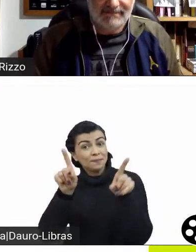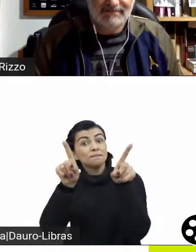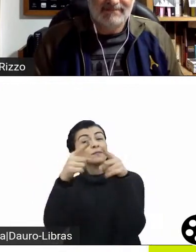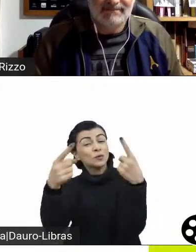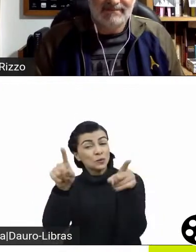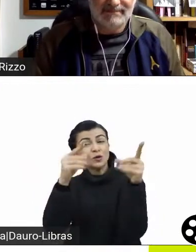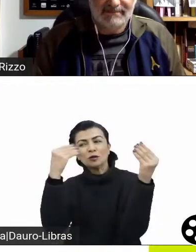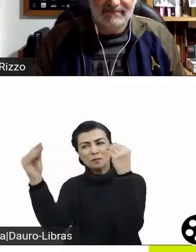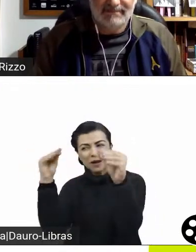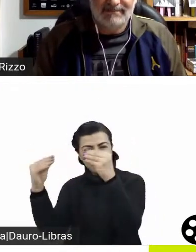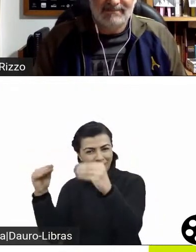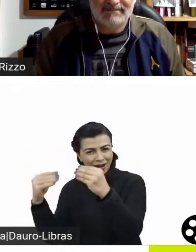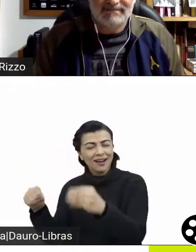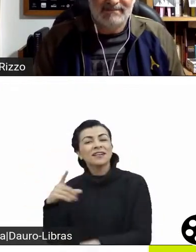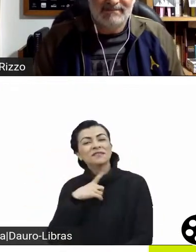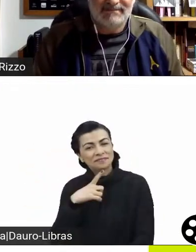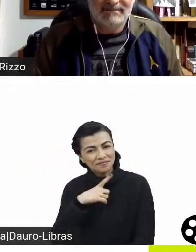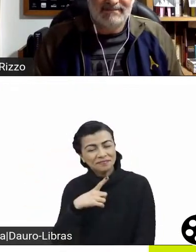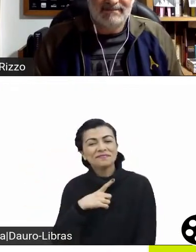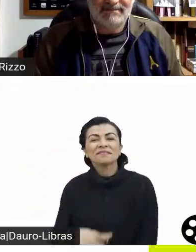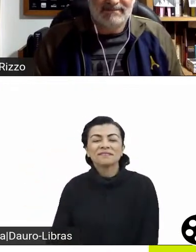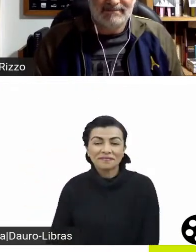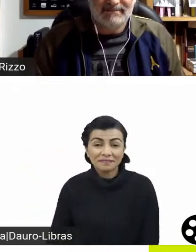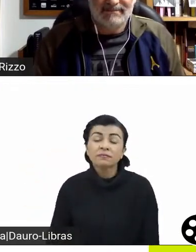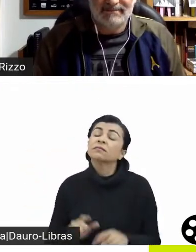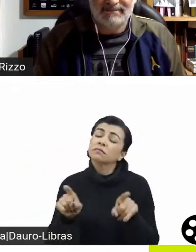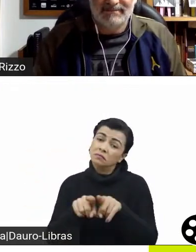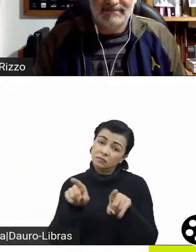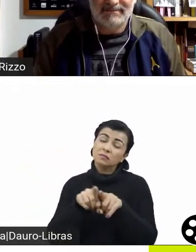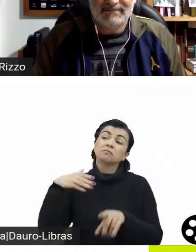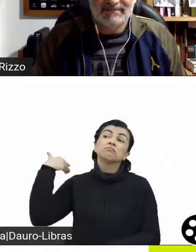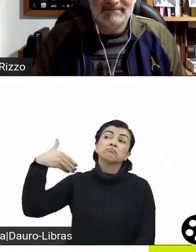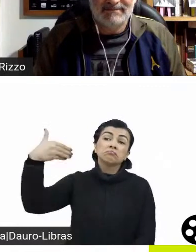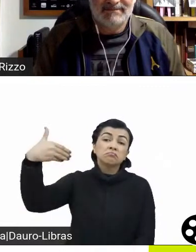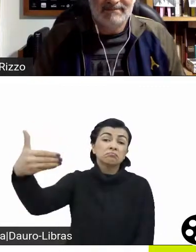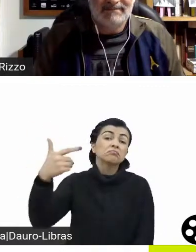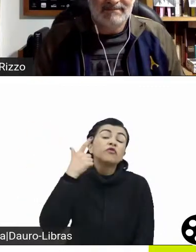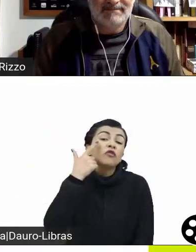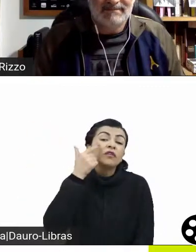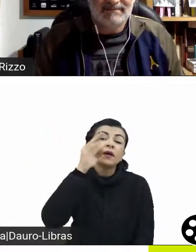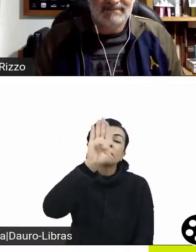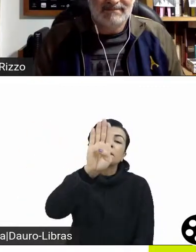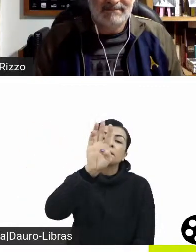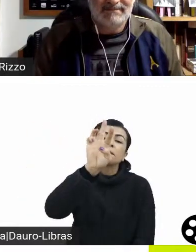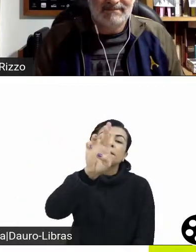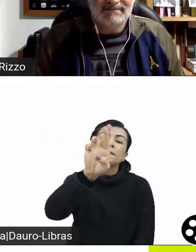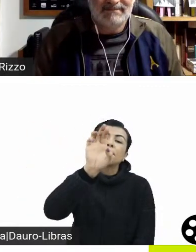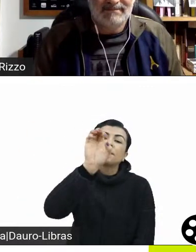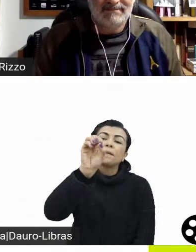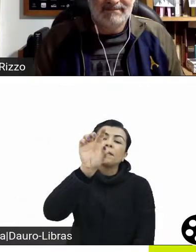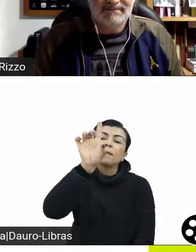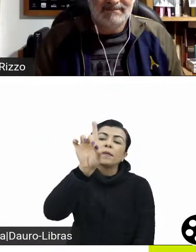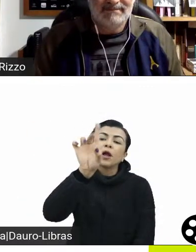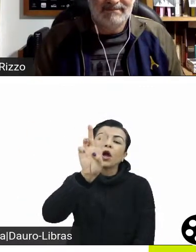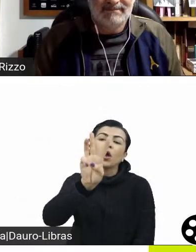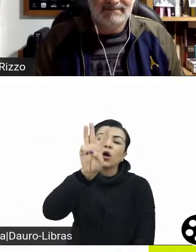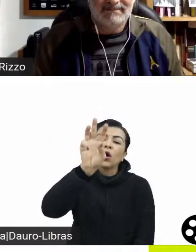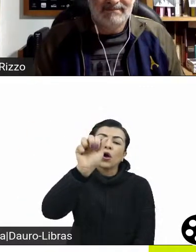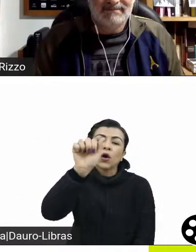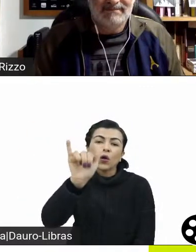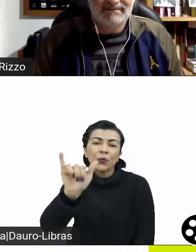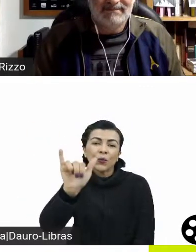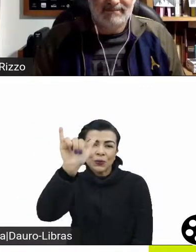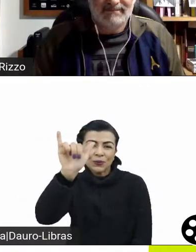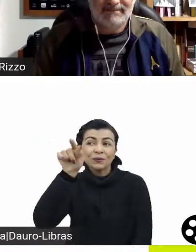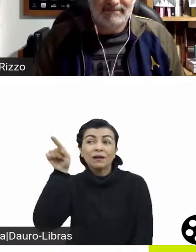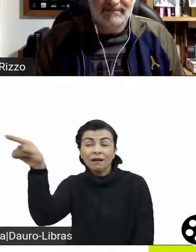já estão terminando já e a gente deve encontrar na Broadway a versão do filme musical. Então tem muito a ver com isso que você estava falando também,